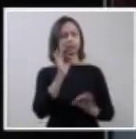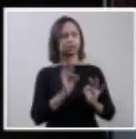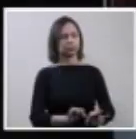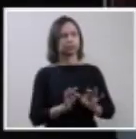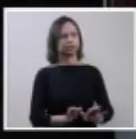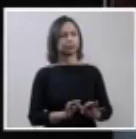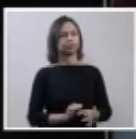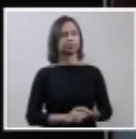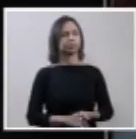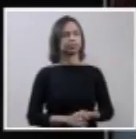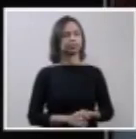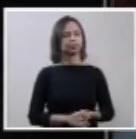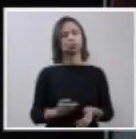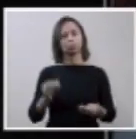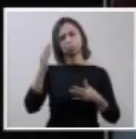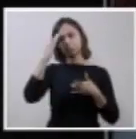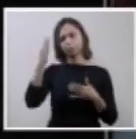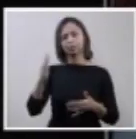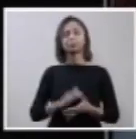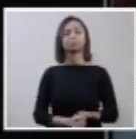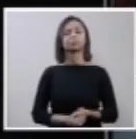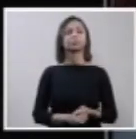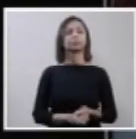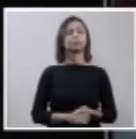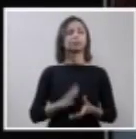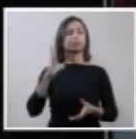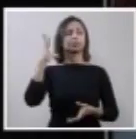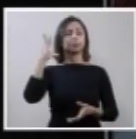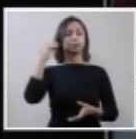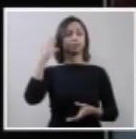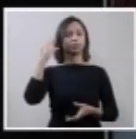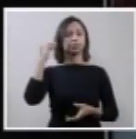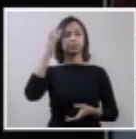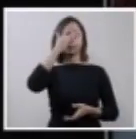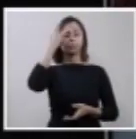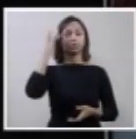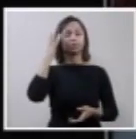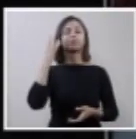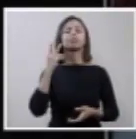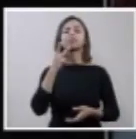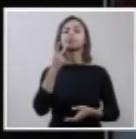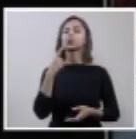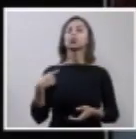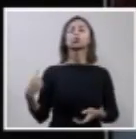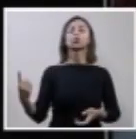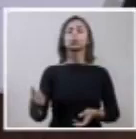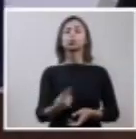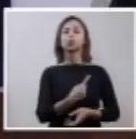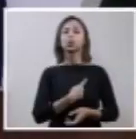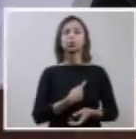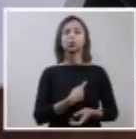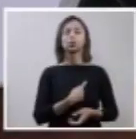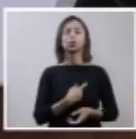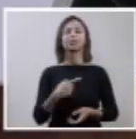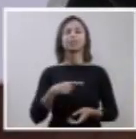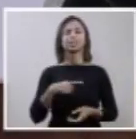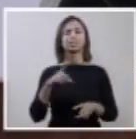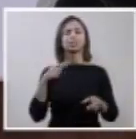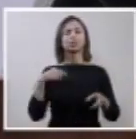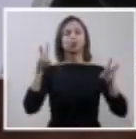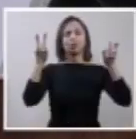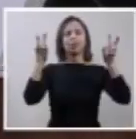Dizem que todos nós nos arvoramos um pouco em médicos.